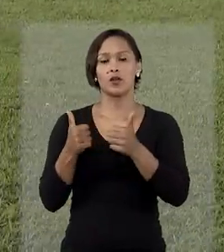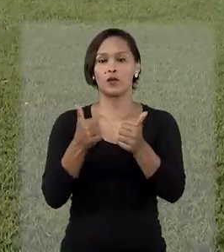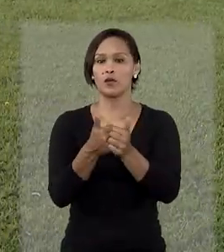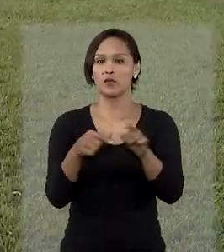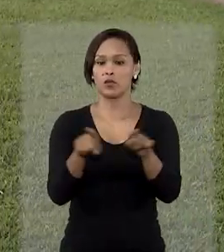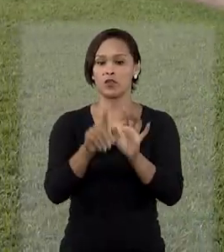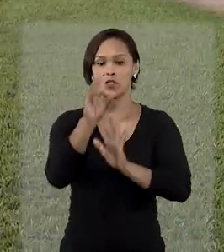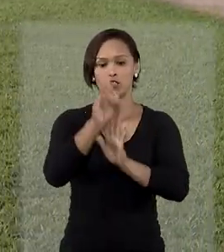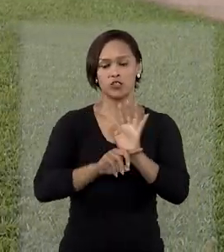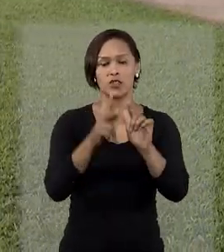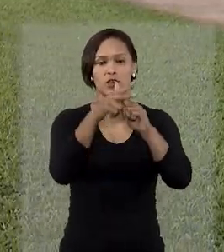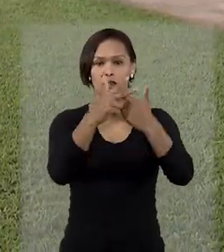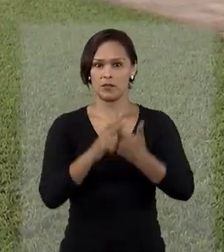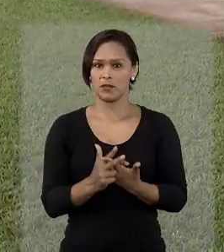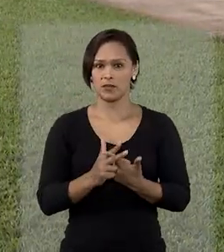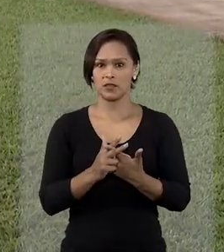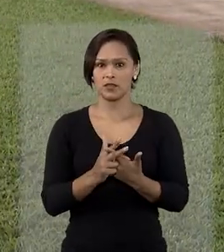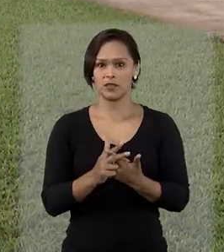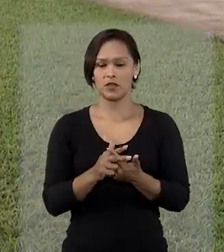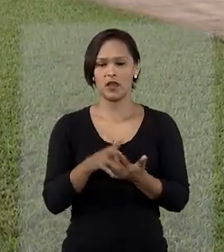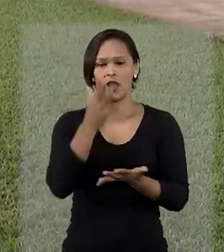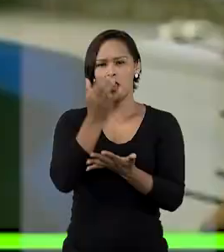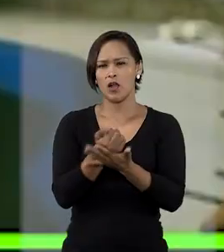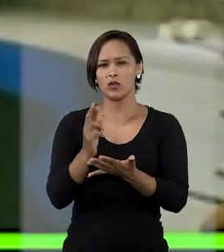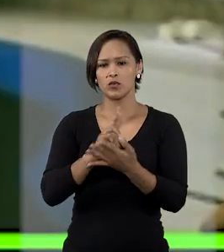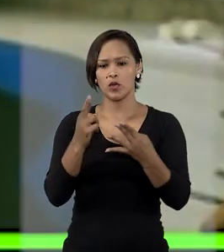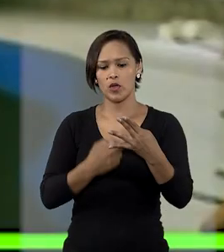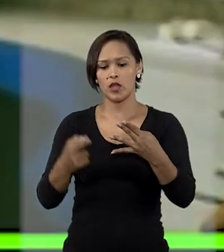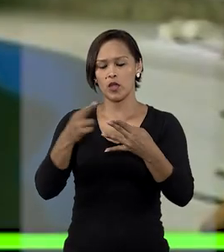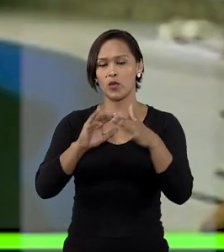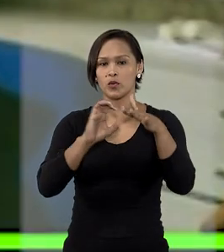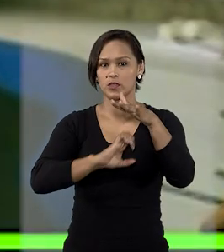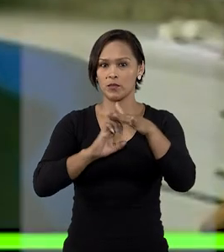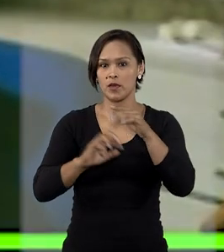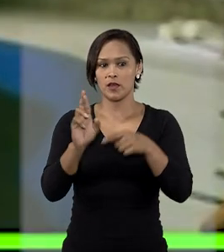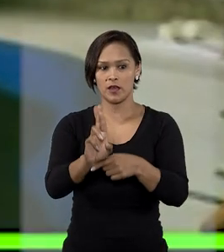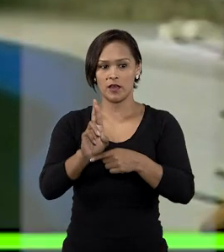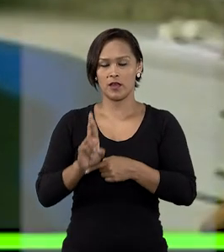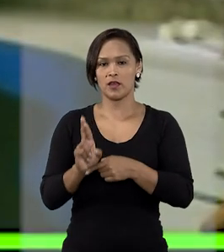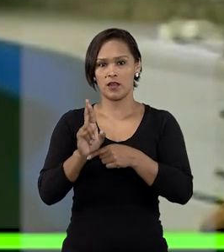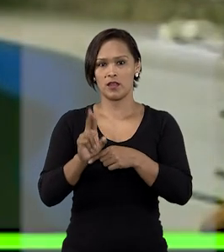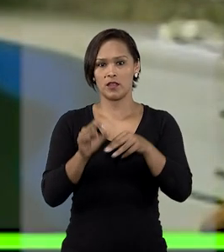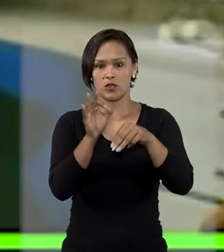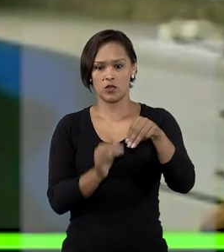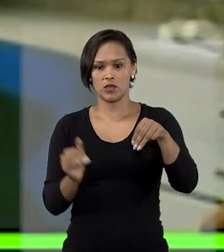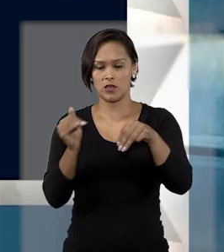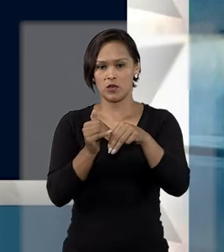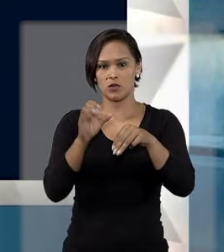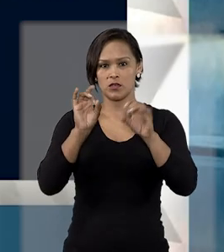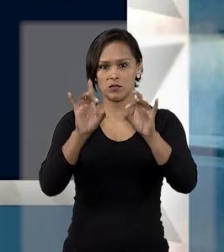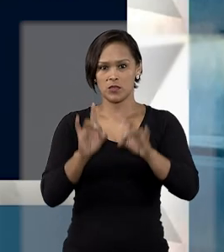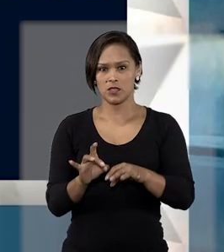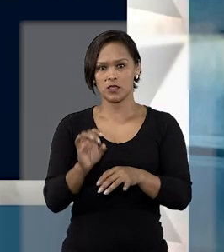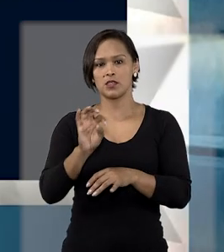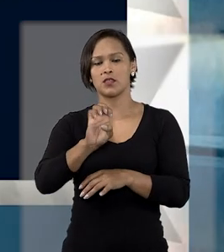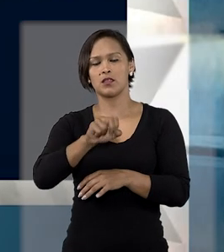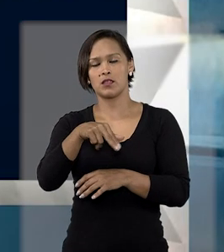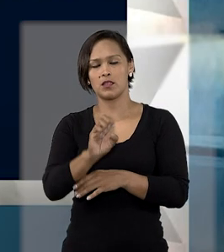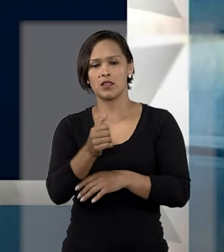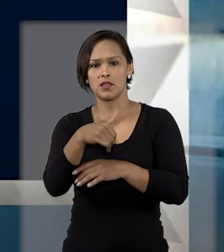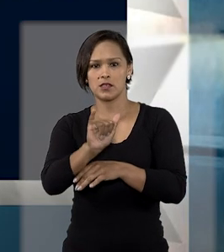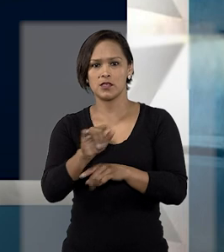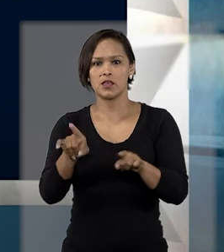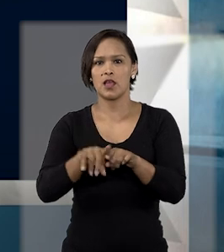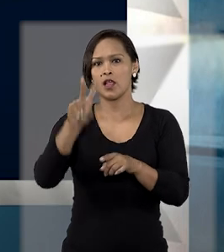à reparação. Ao negar o recurso da operadora, a relatora do Recurso Especial, ministra Nancy Andrigue, lembrou que uma